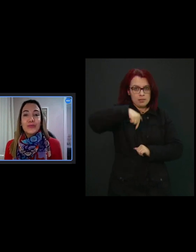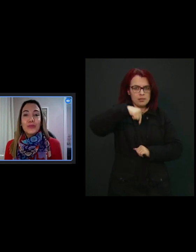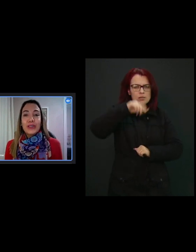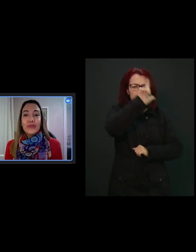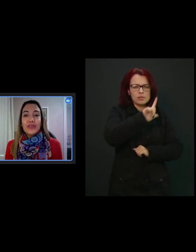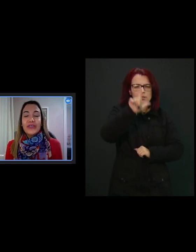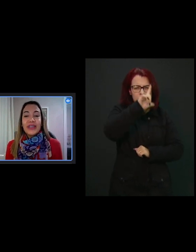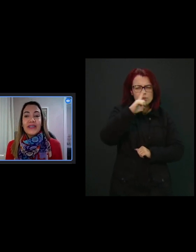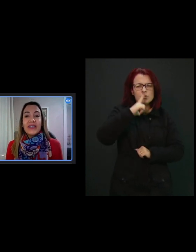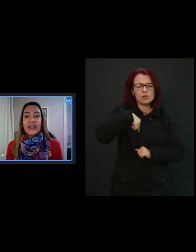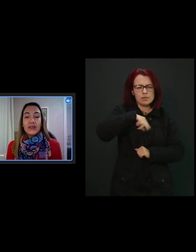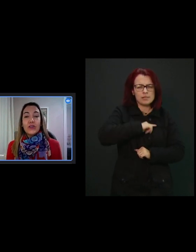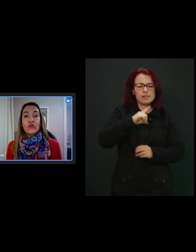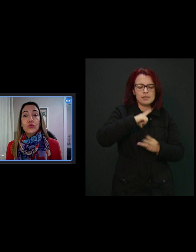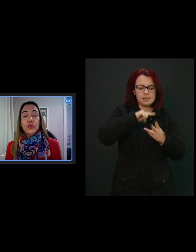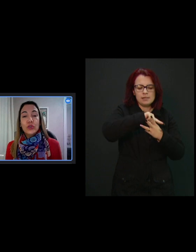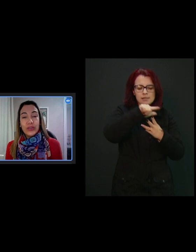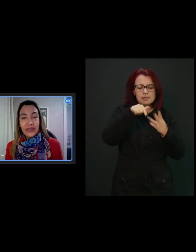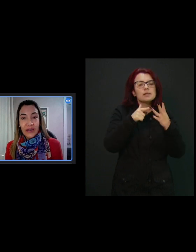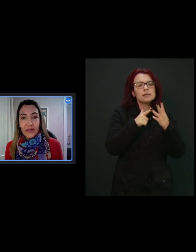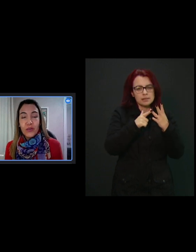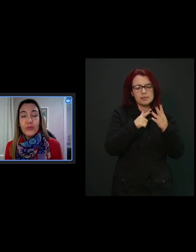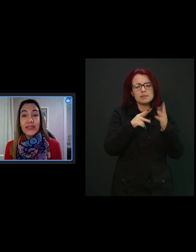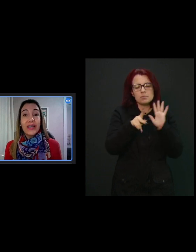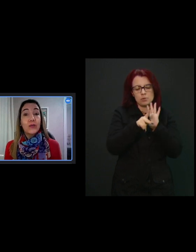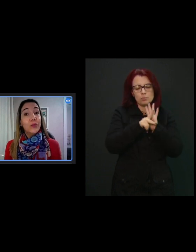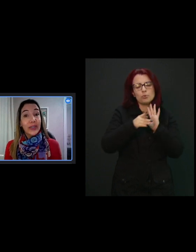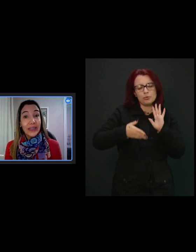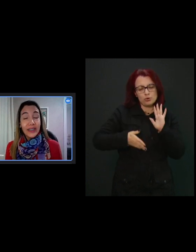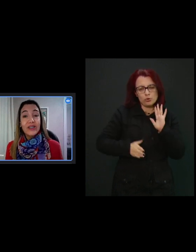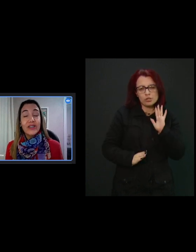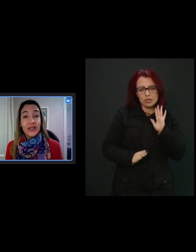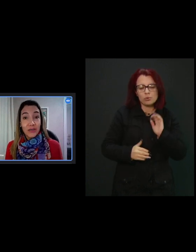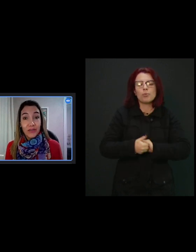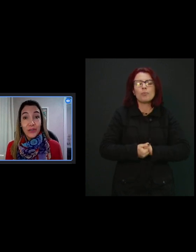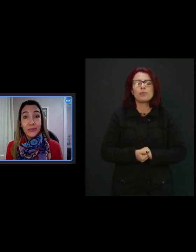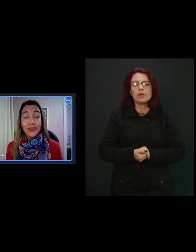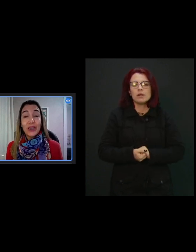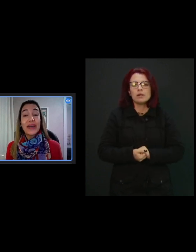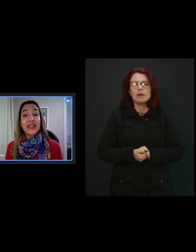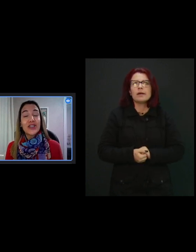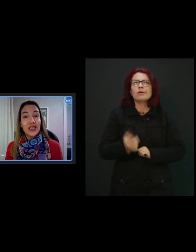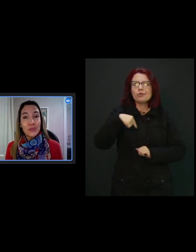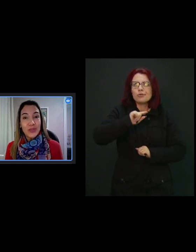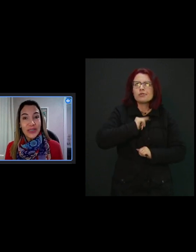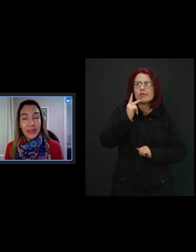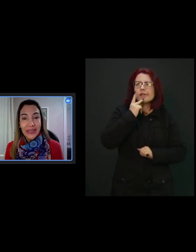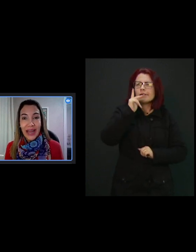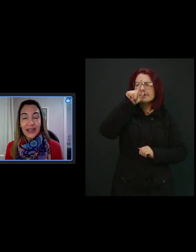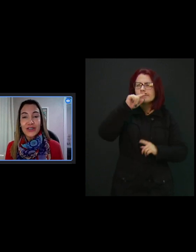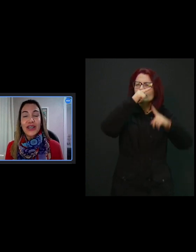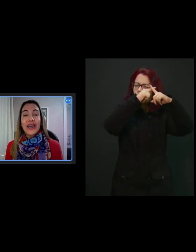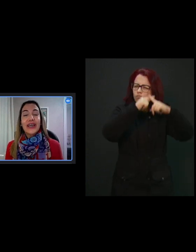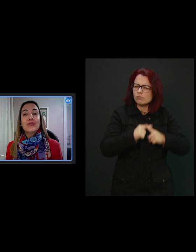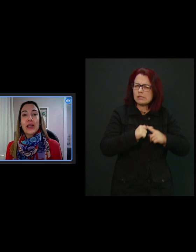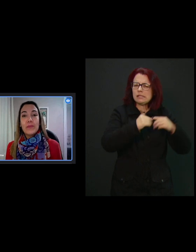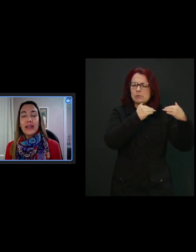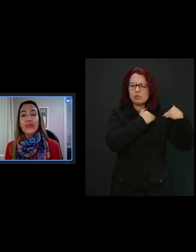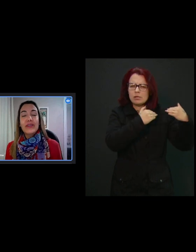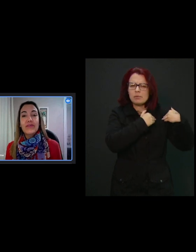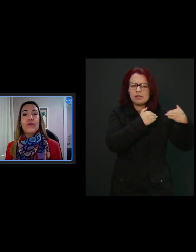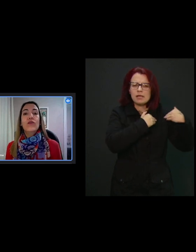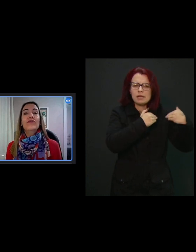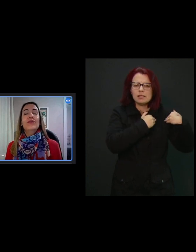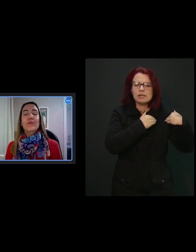não podemos dizer, assim, que é o nosso único desafio, mas é um grande desafio e é uma grande responsabilidade e um